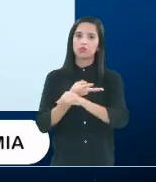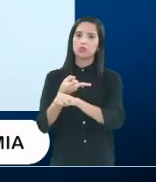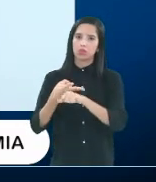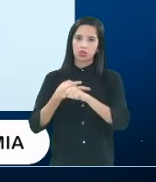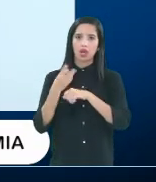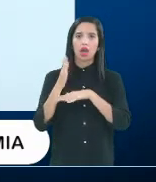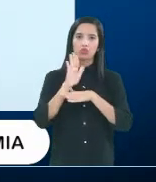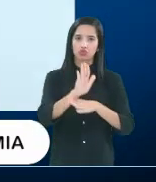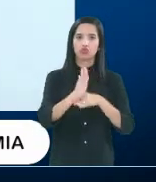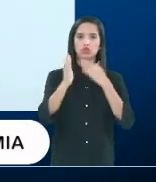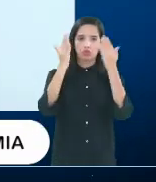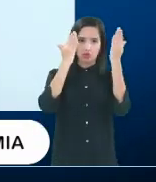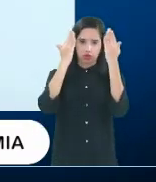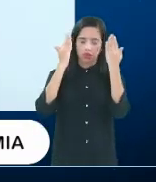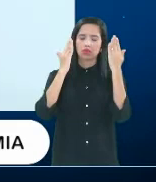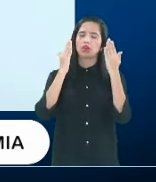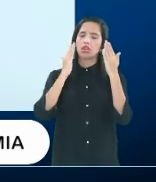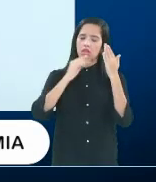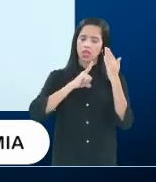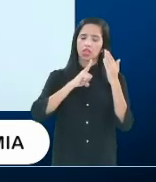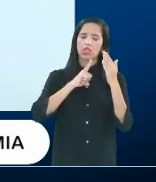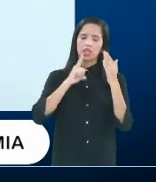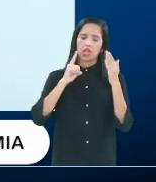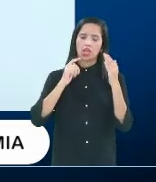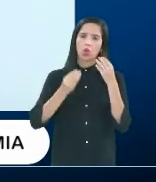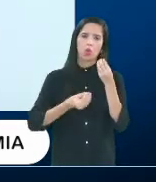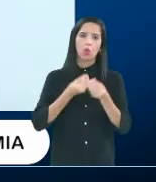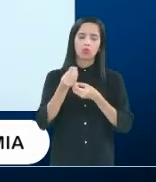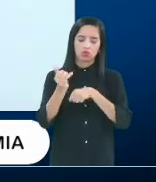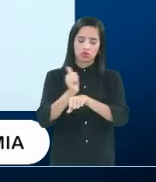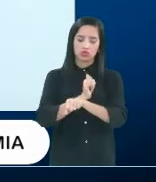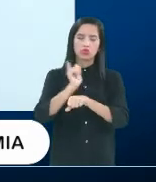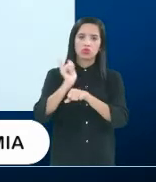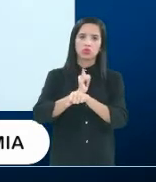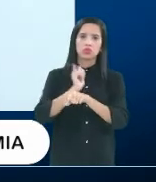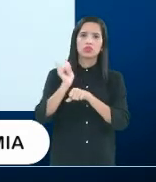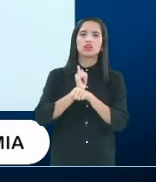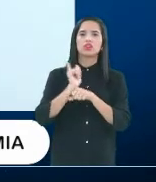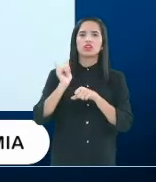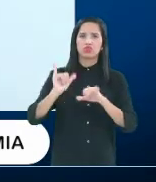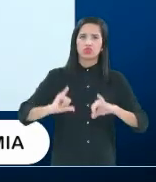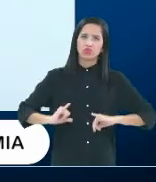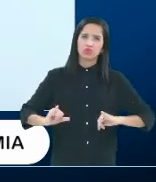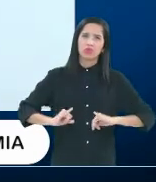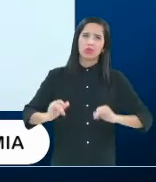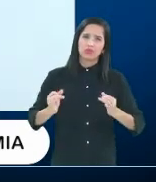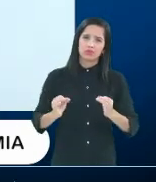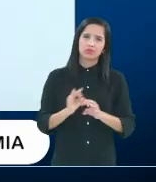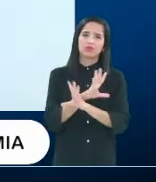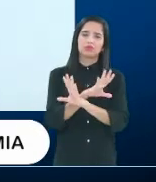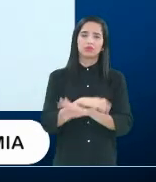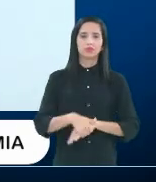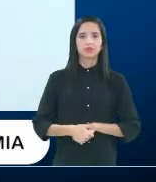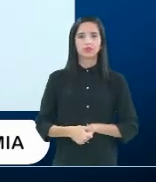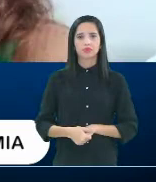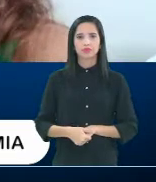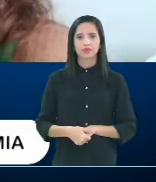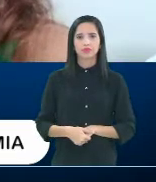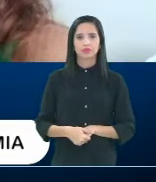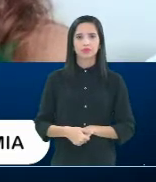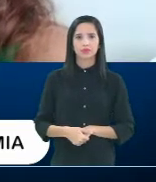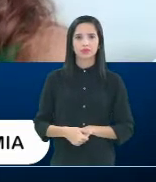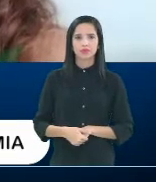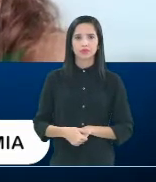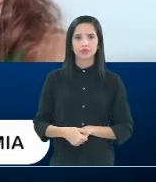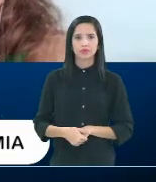ajudar a pessoa, a enfrentar aquele momento de sofrimento. Bom, doutora Adriana,